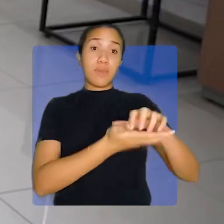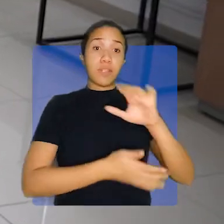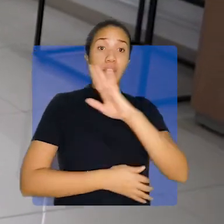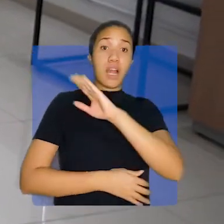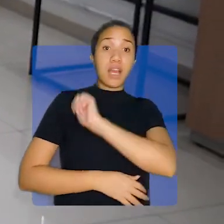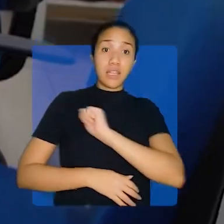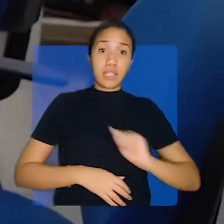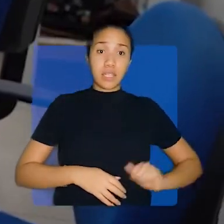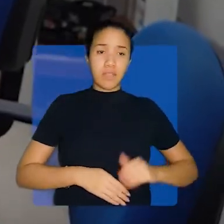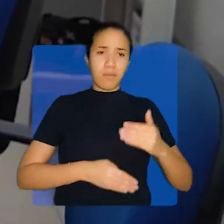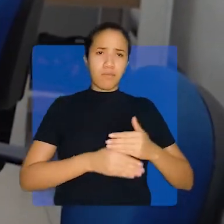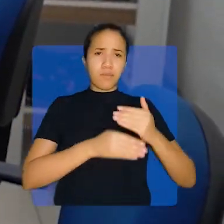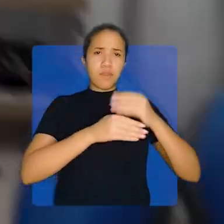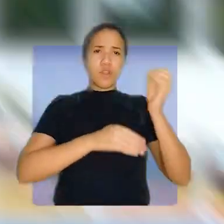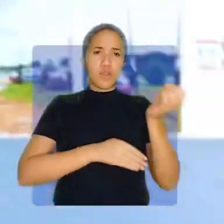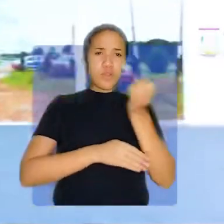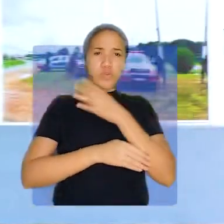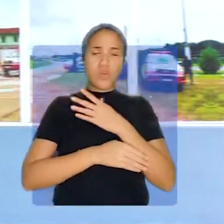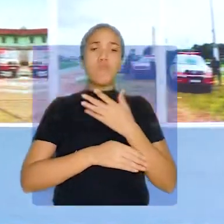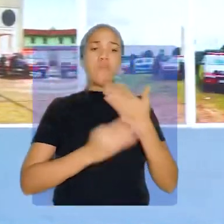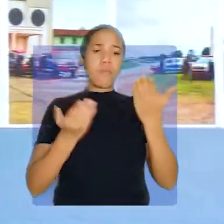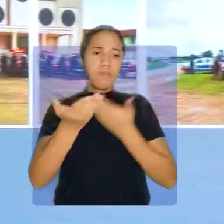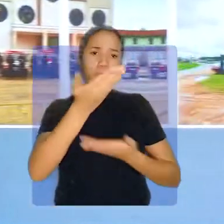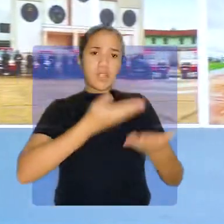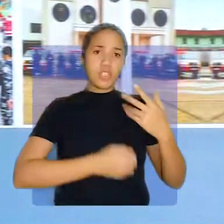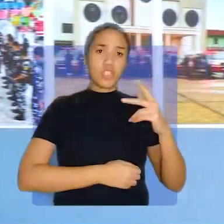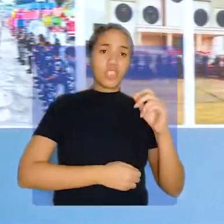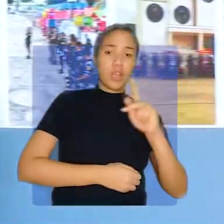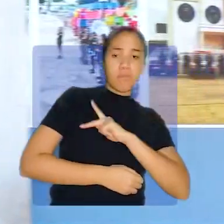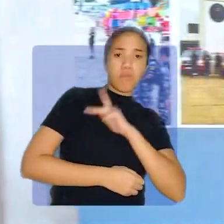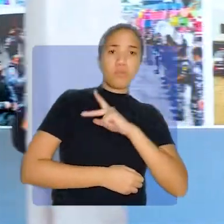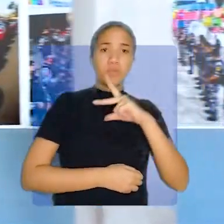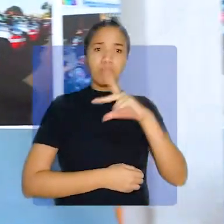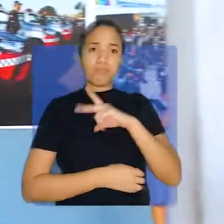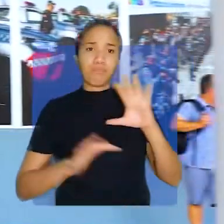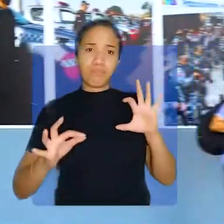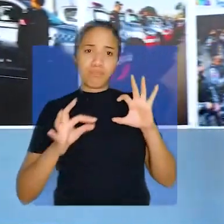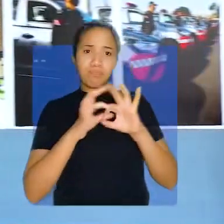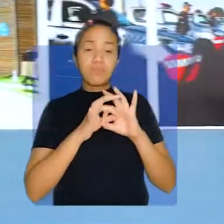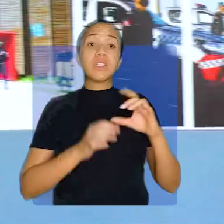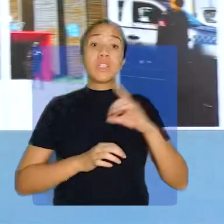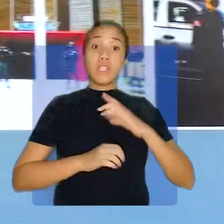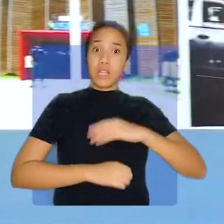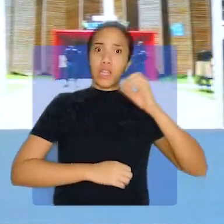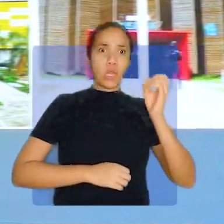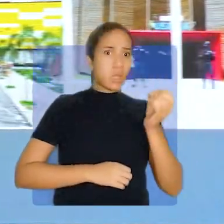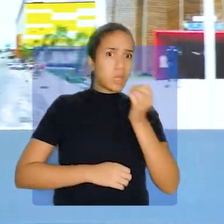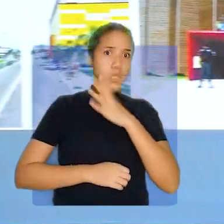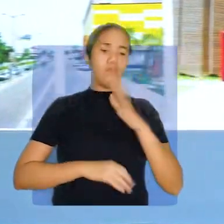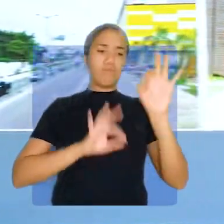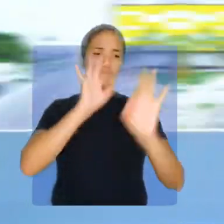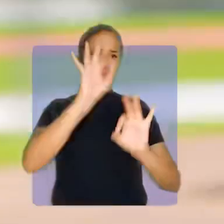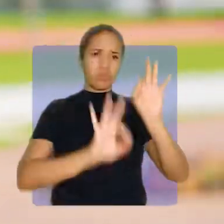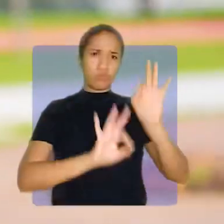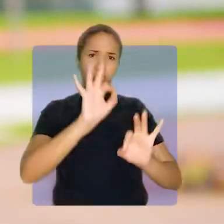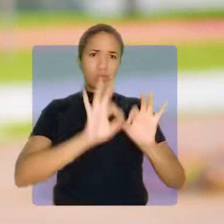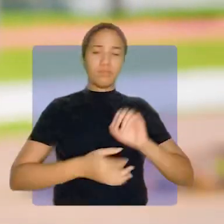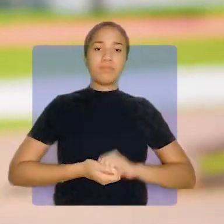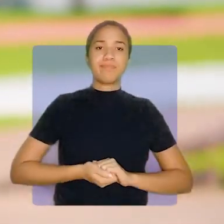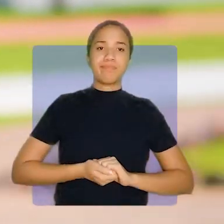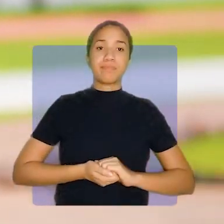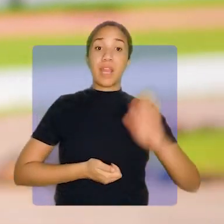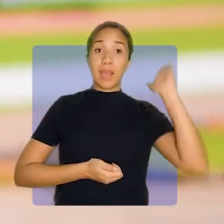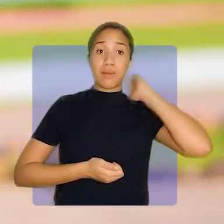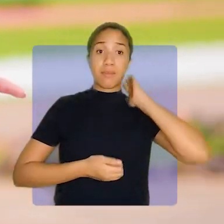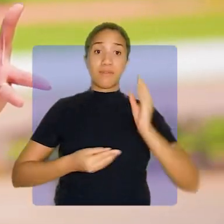espaço foi reconstruído por meio de uma parceria público-privada e possui ampla e moderna estrutura para os militares. Em Belém